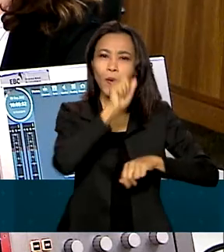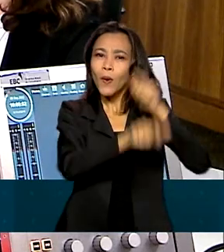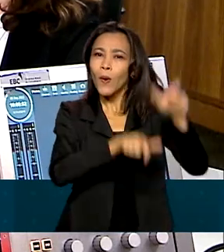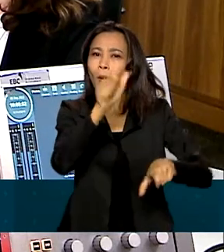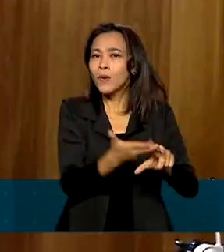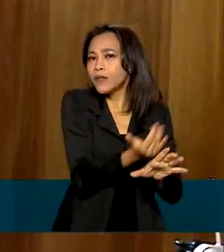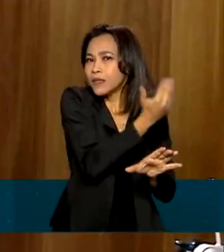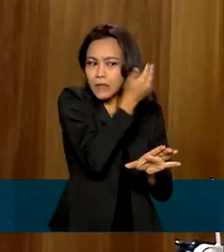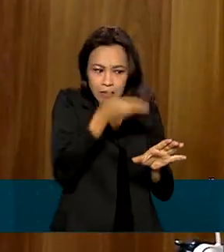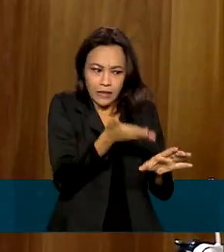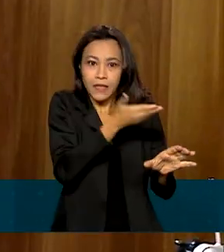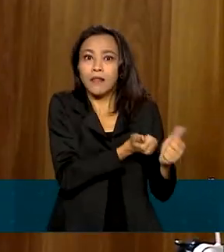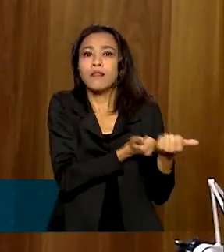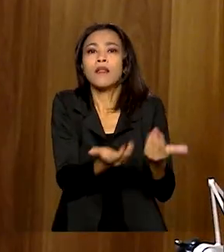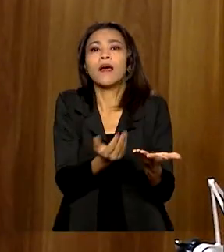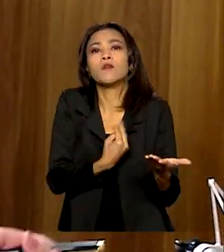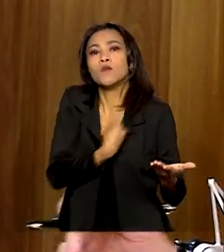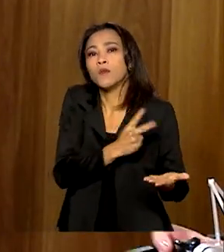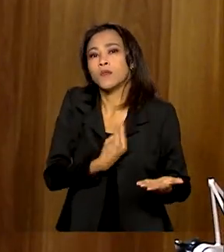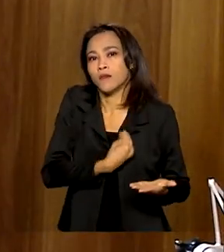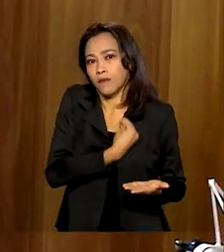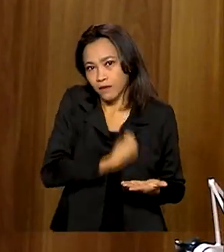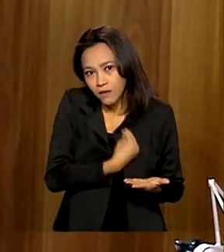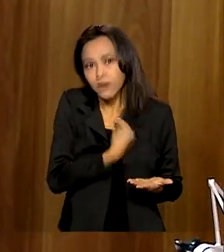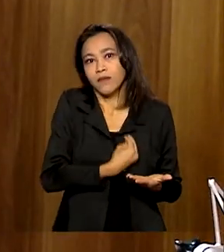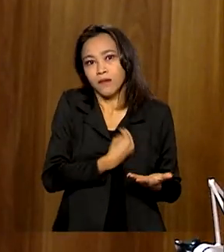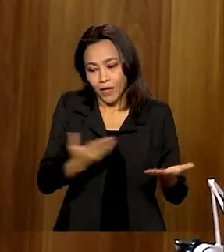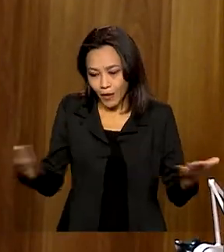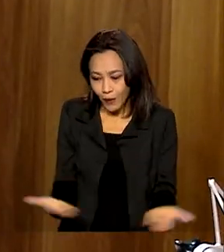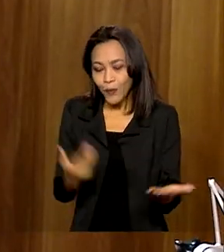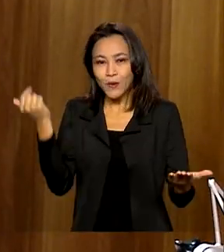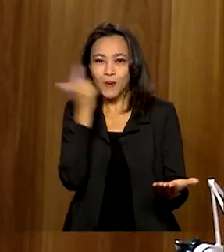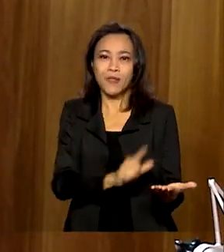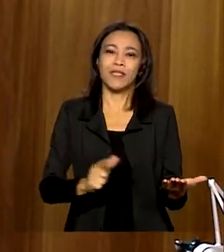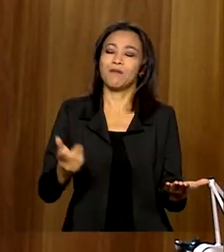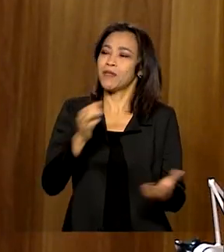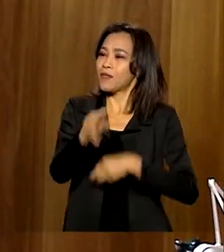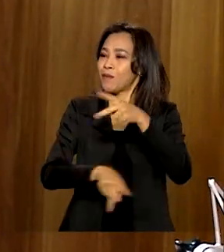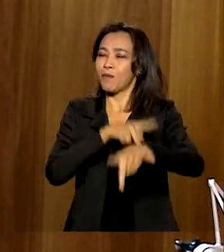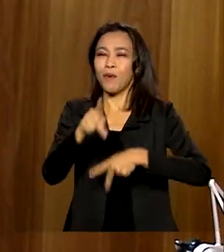derramaram o seu suor no nosso país, para que hoje nós pudéssemos ser esse povo maravilhoso que nós somos.